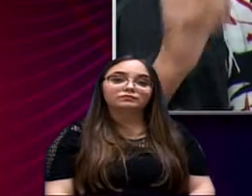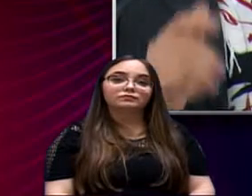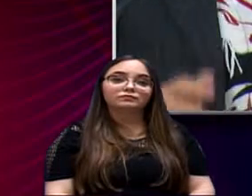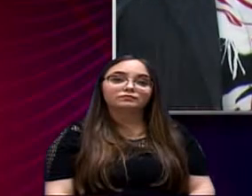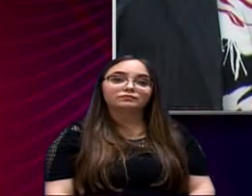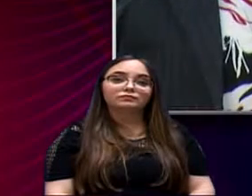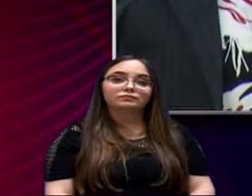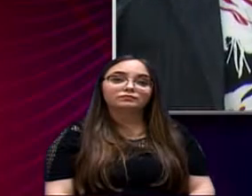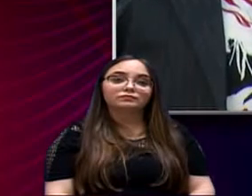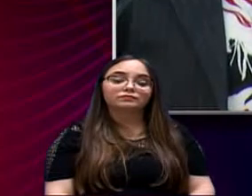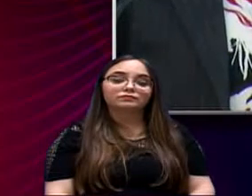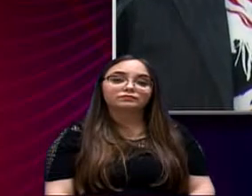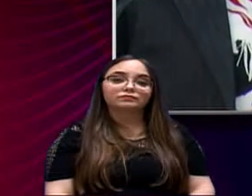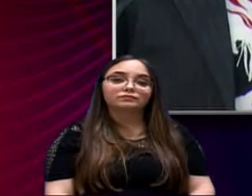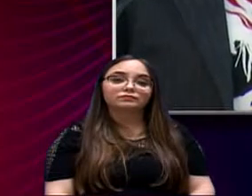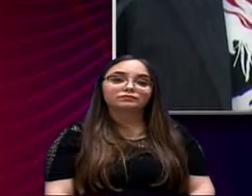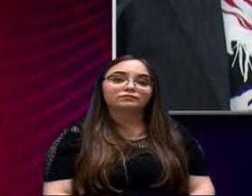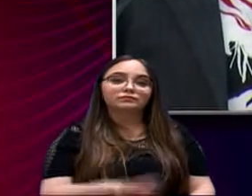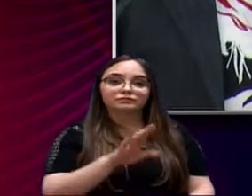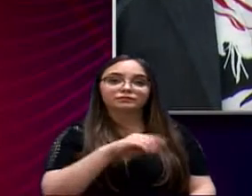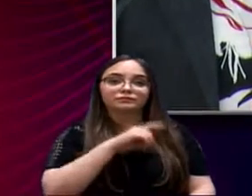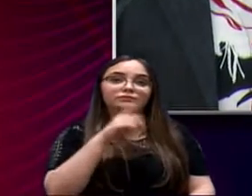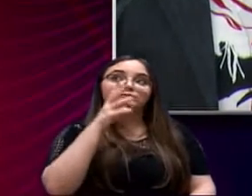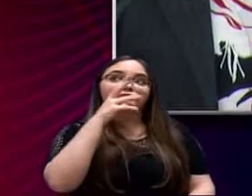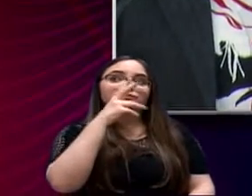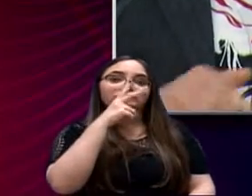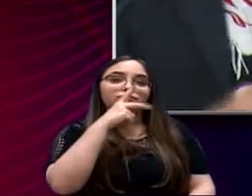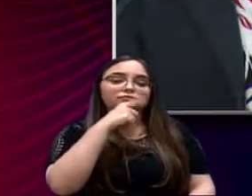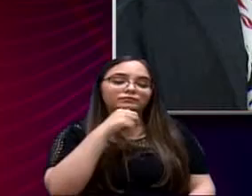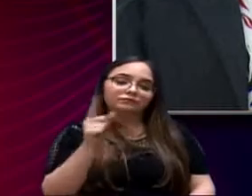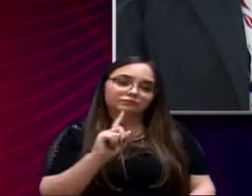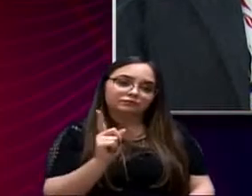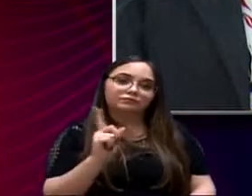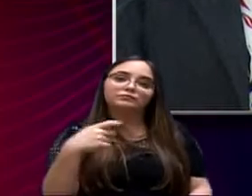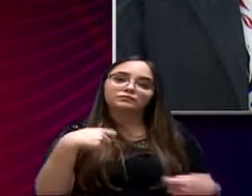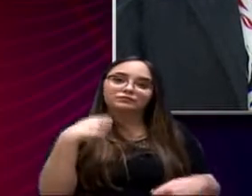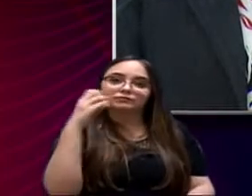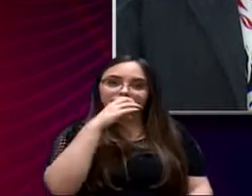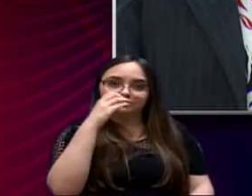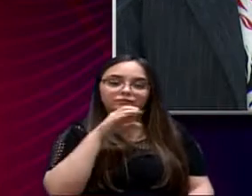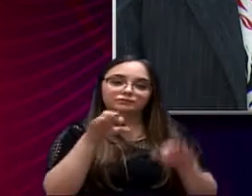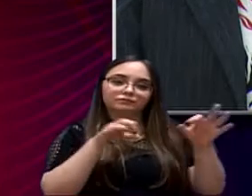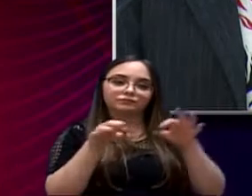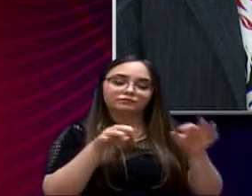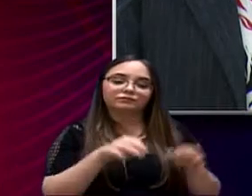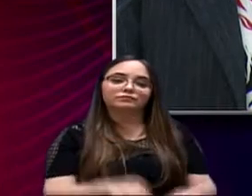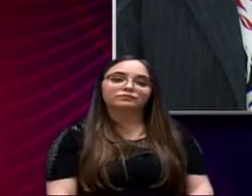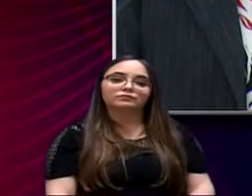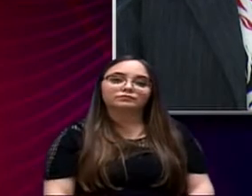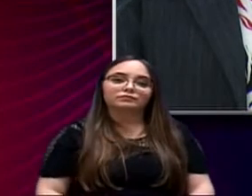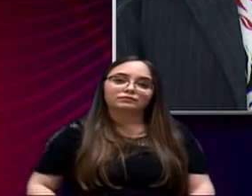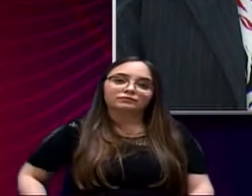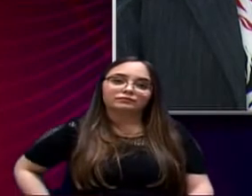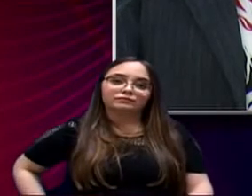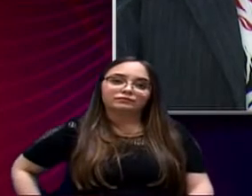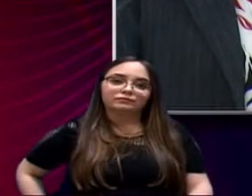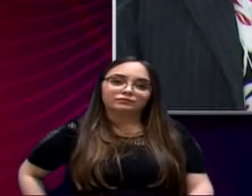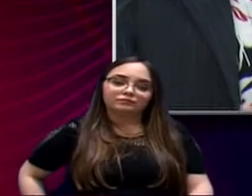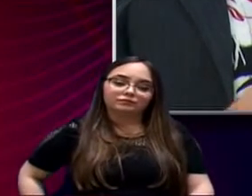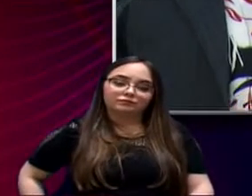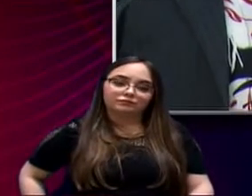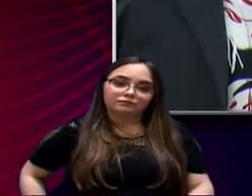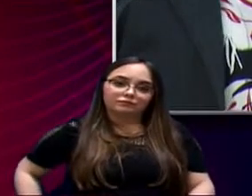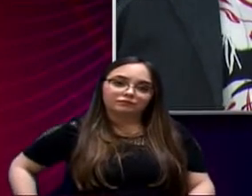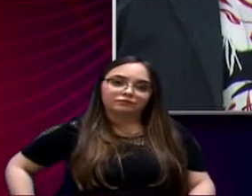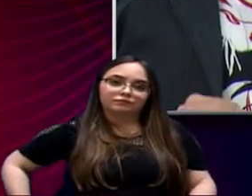mandar para as calendras, não é para encaminhar para as calendras, é para, efetivamente, nós equacionarmos essa